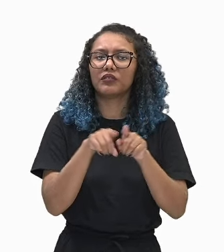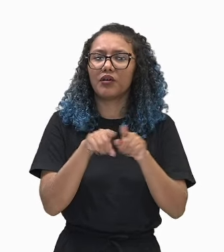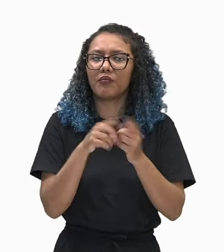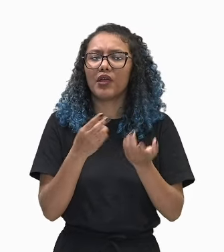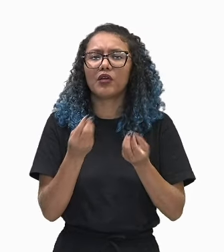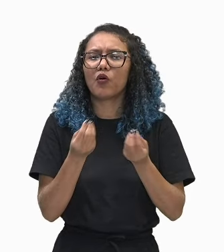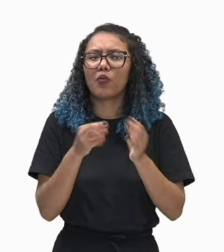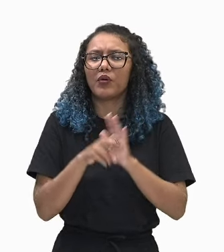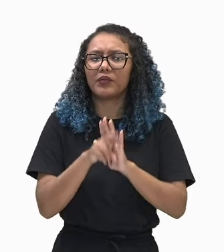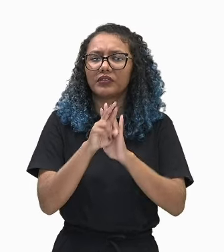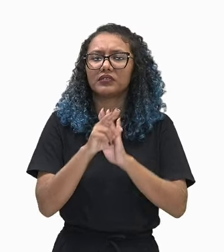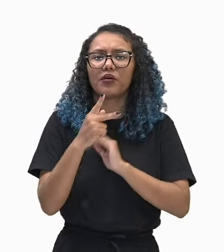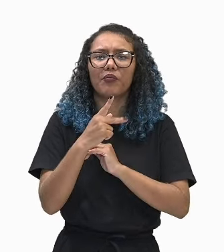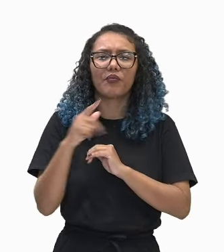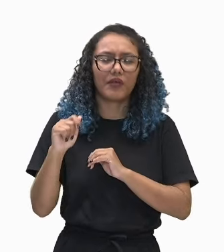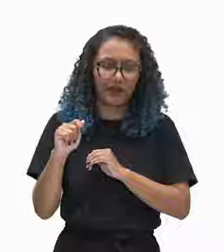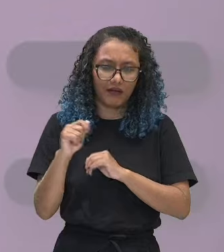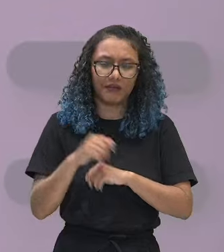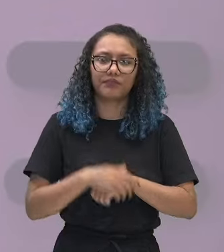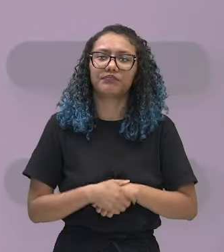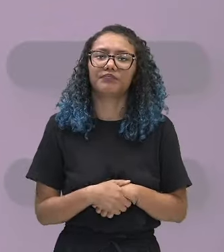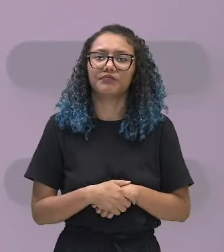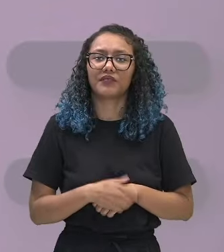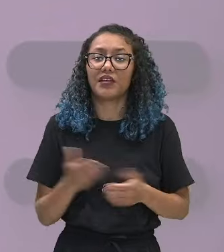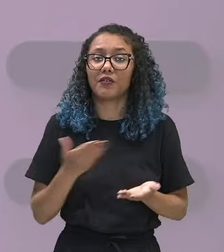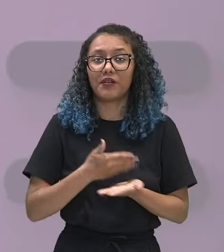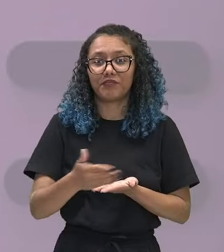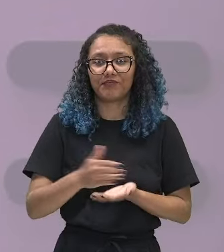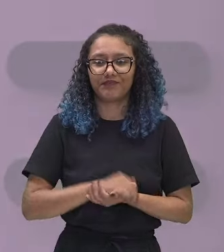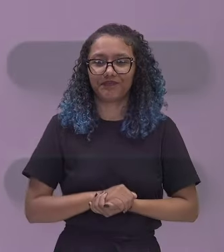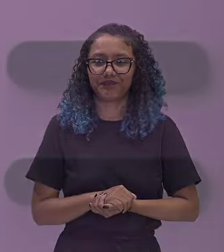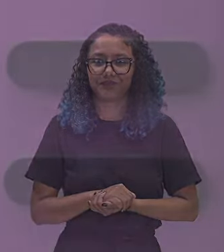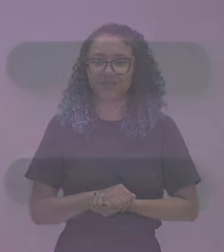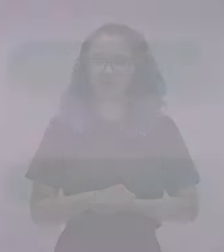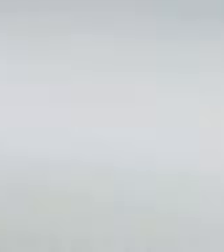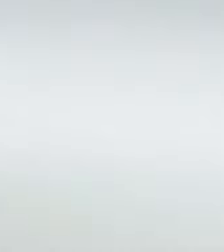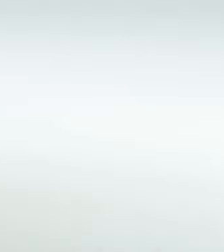Definição e Representações de uma PA. Vamos então à nossa aula.